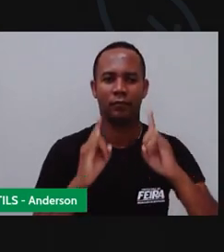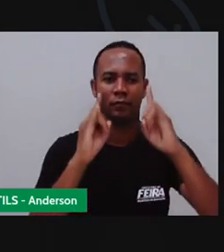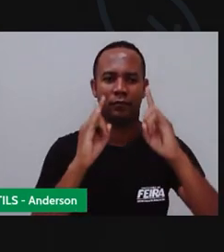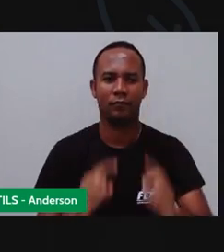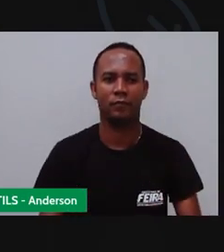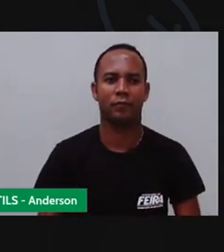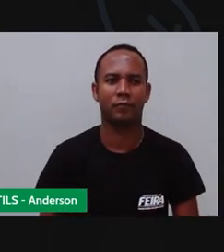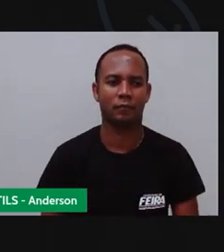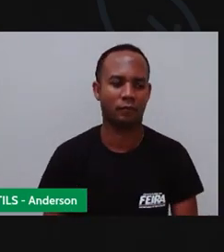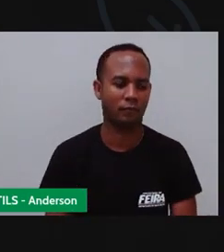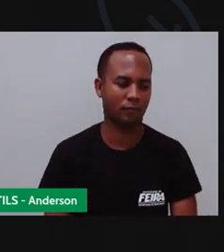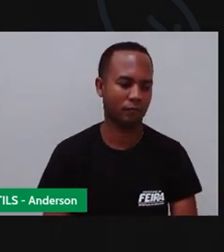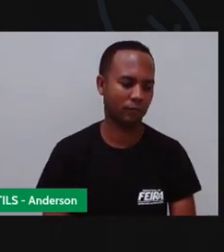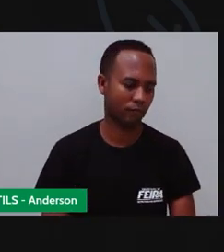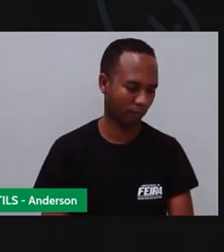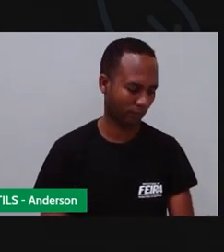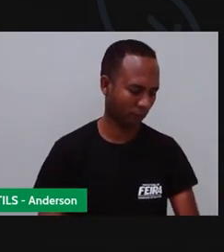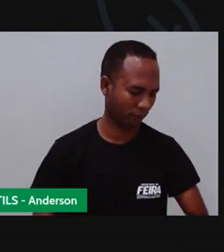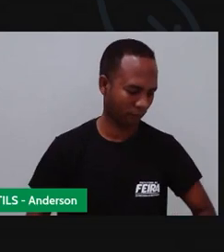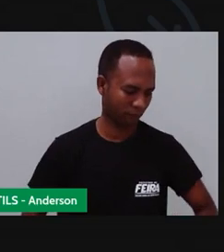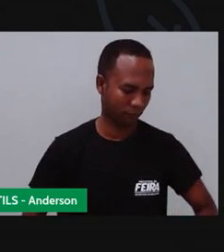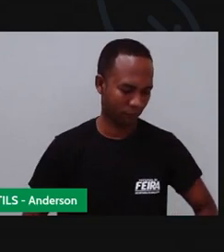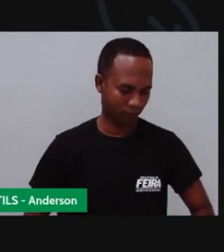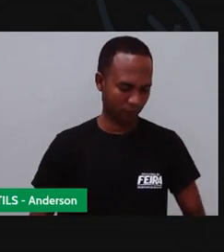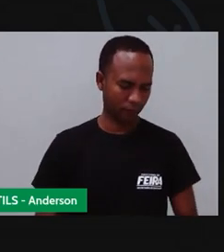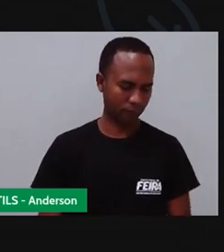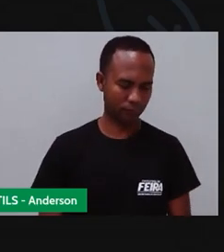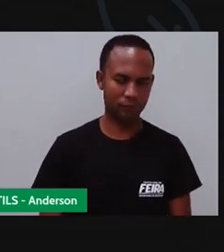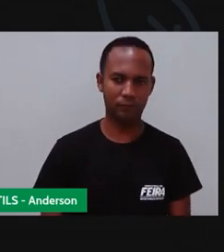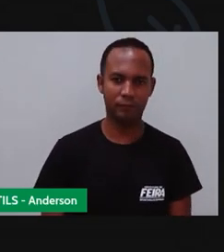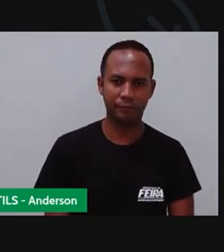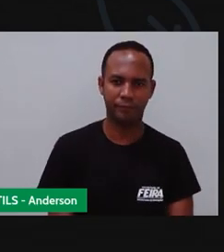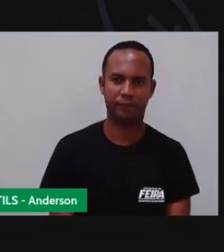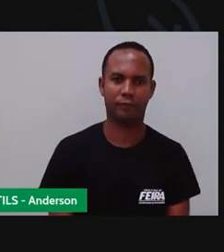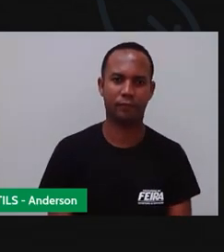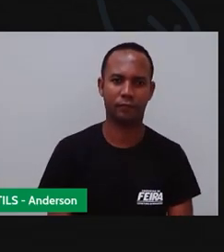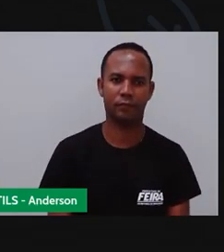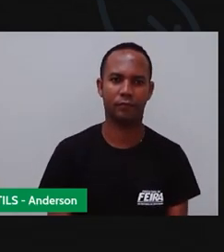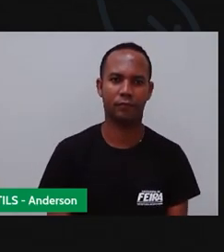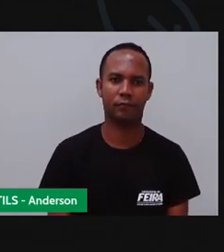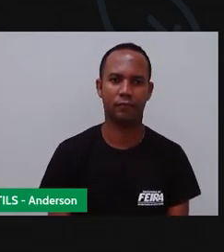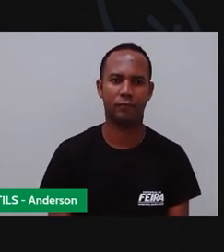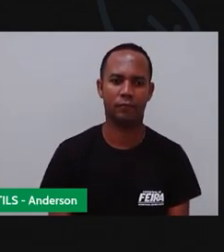Ó Vou fazer um prédio bonitinho Janelinhas